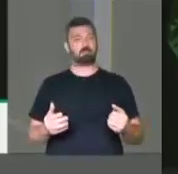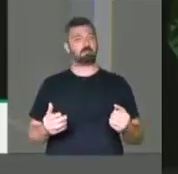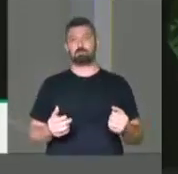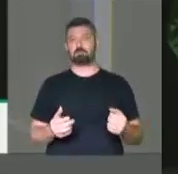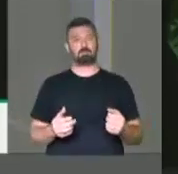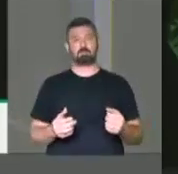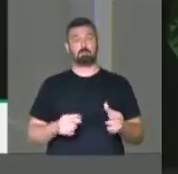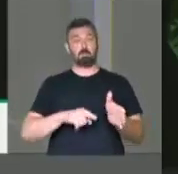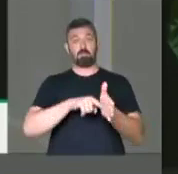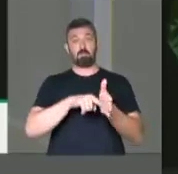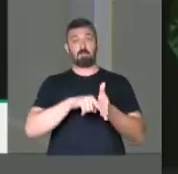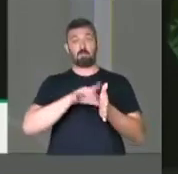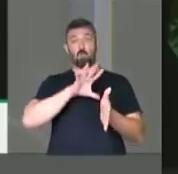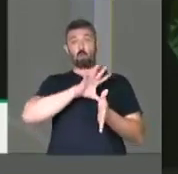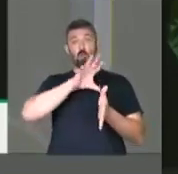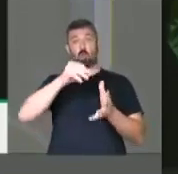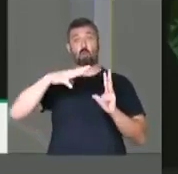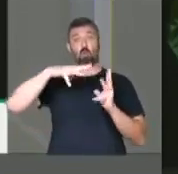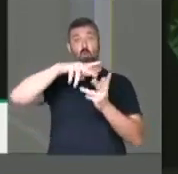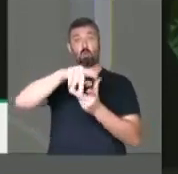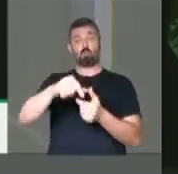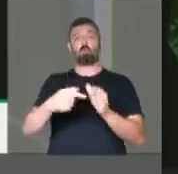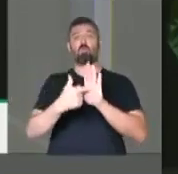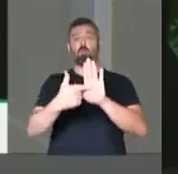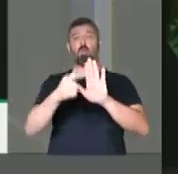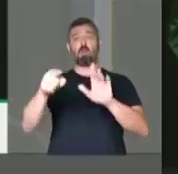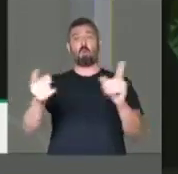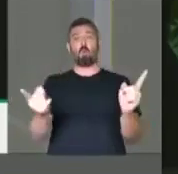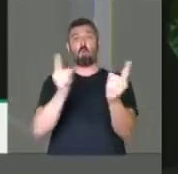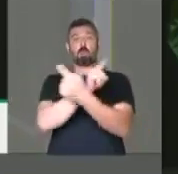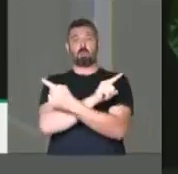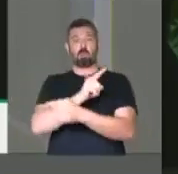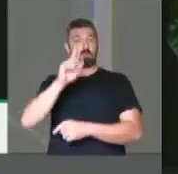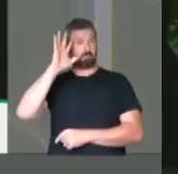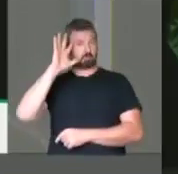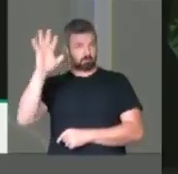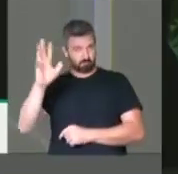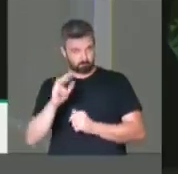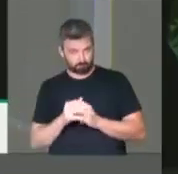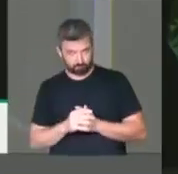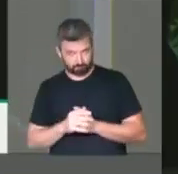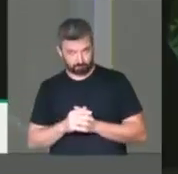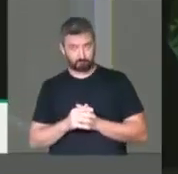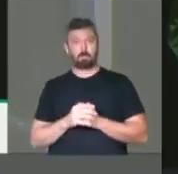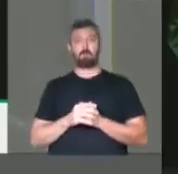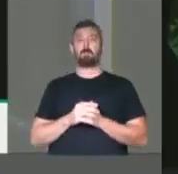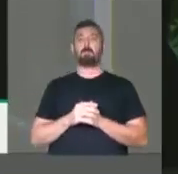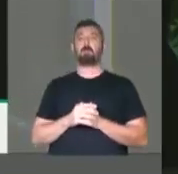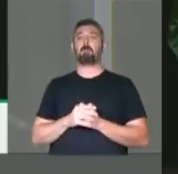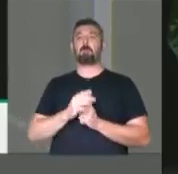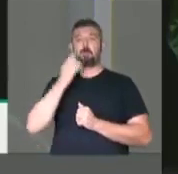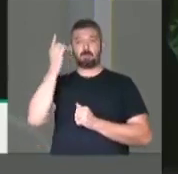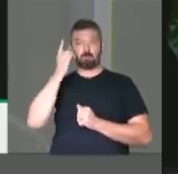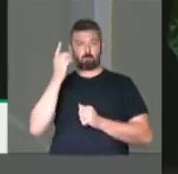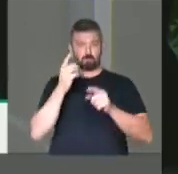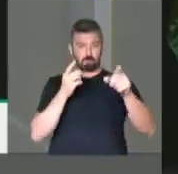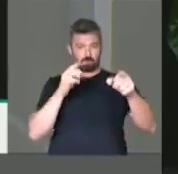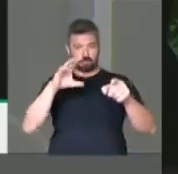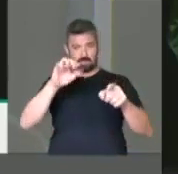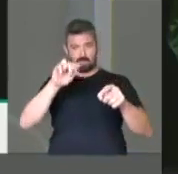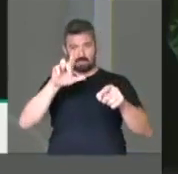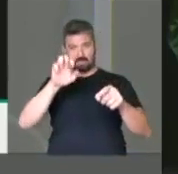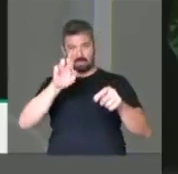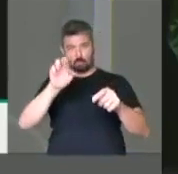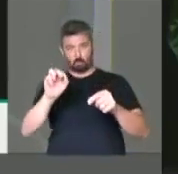Todas as pesquisas, todos os estudos do mundo mostram o contrário. Para que vocês tenham uma ideia, senhoras e senhores deputados. Deputado Marcelo Calema.